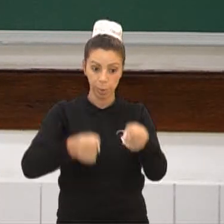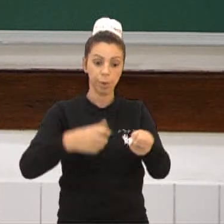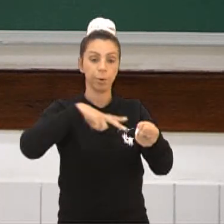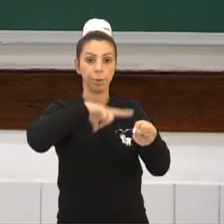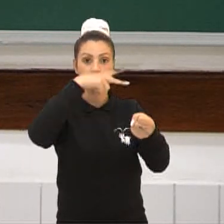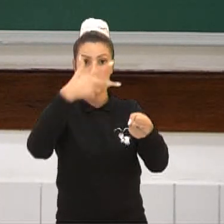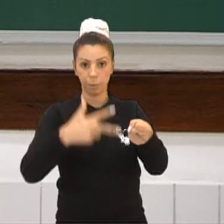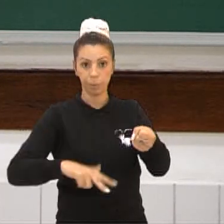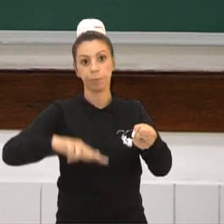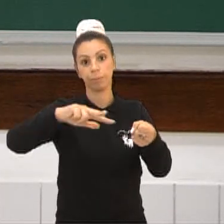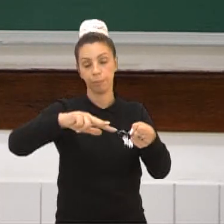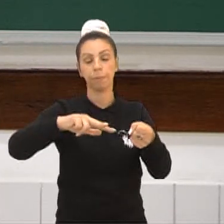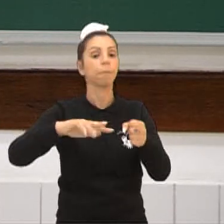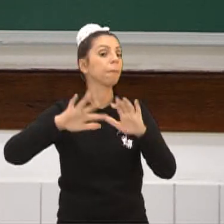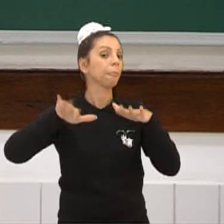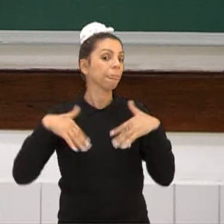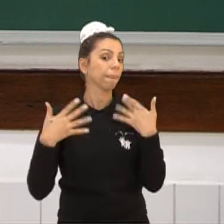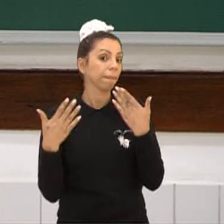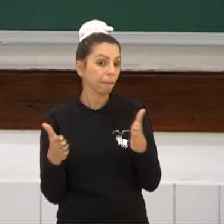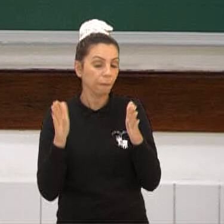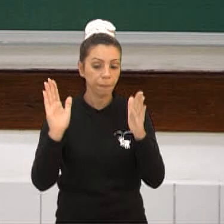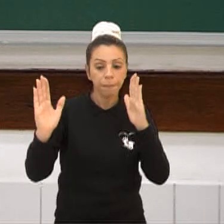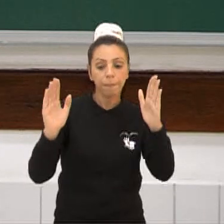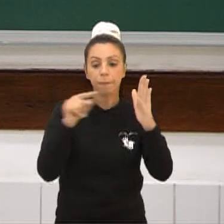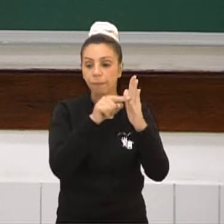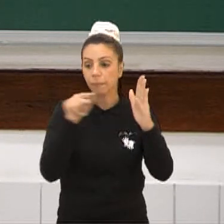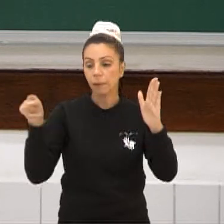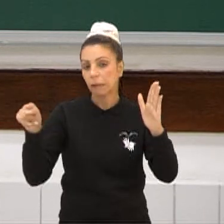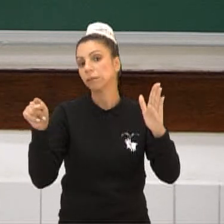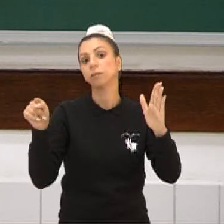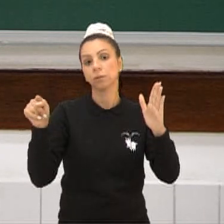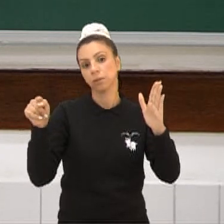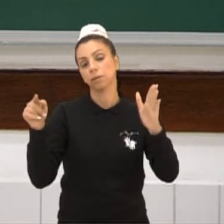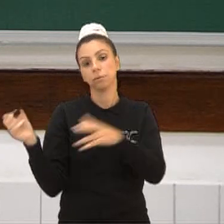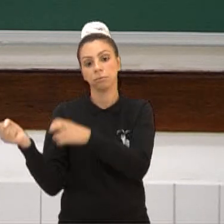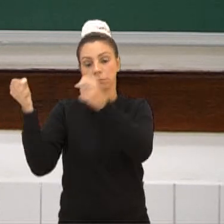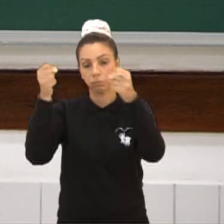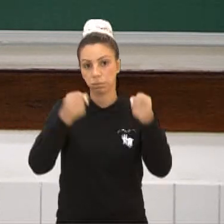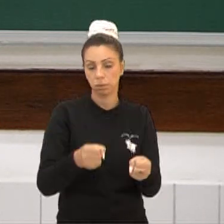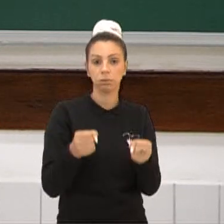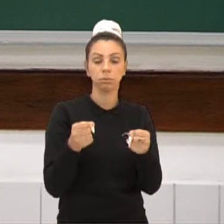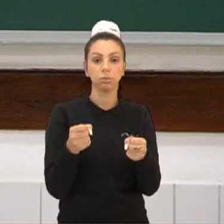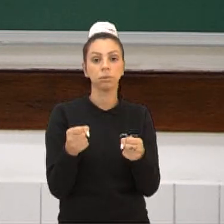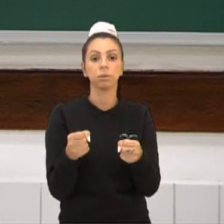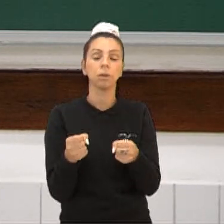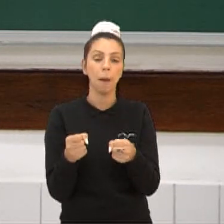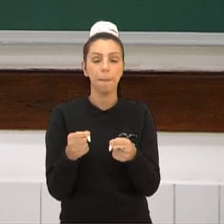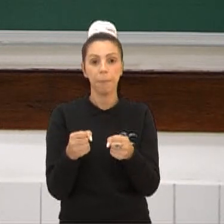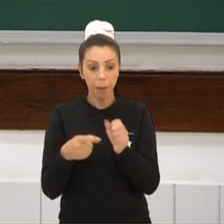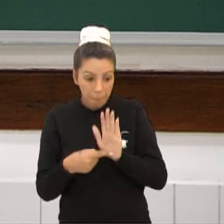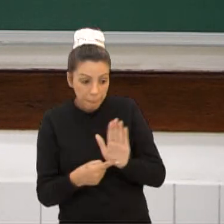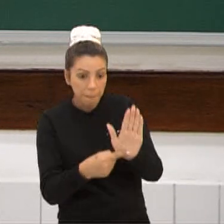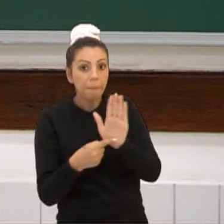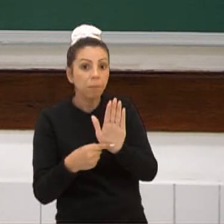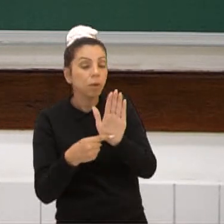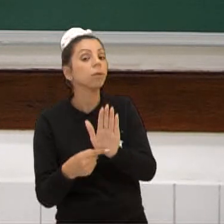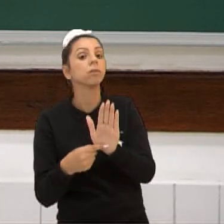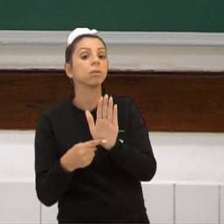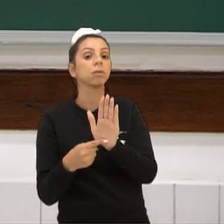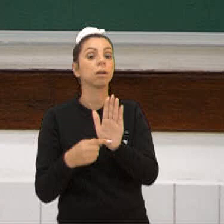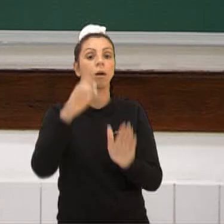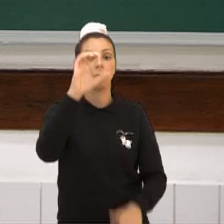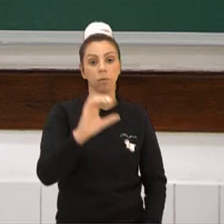sobre a nação brasileira. Então, nesse inteirinho, eles fizeram essa pressão para trazer exatamente o cristianismo como religião oficial,